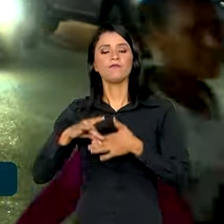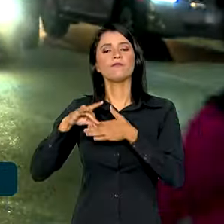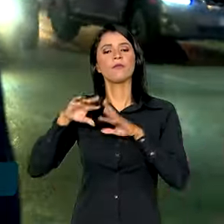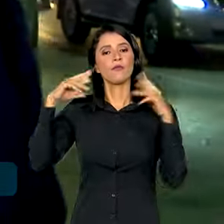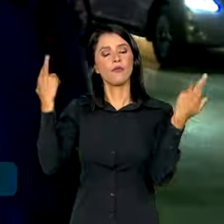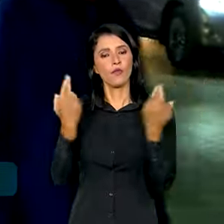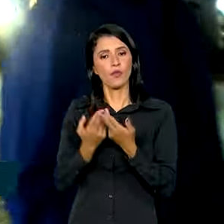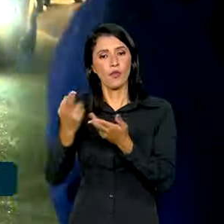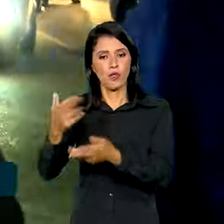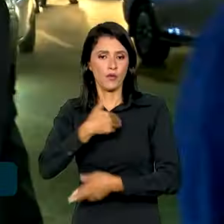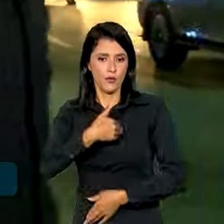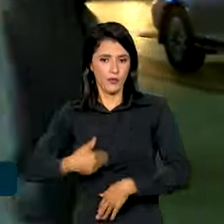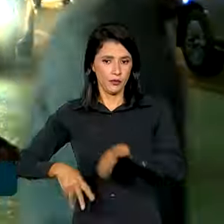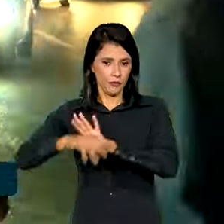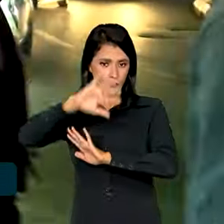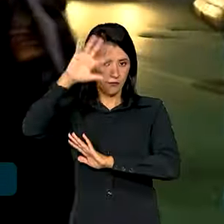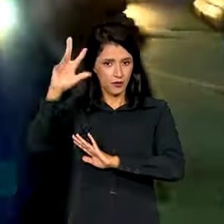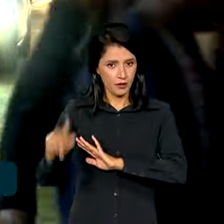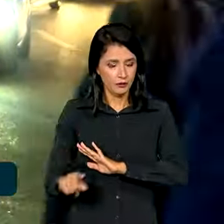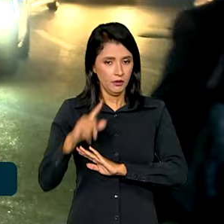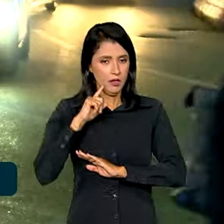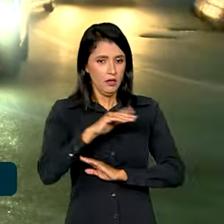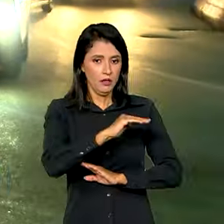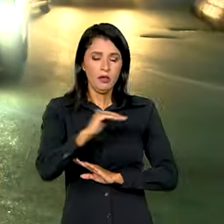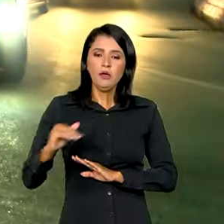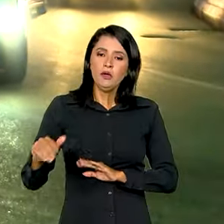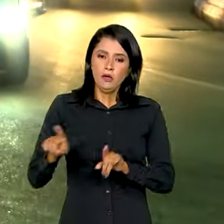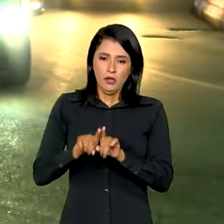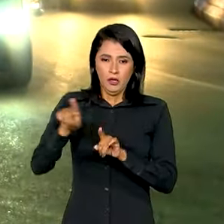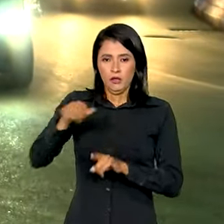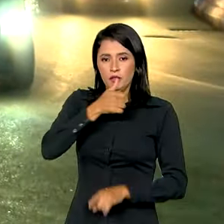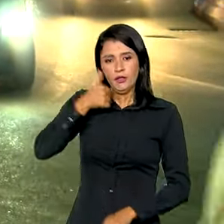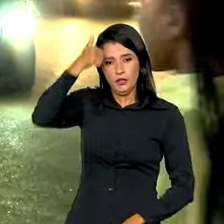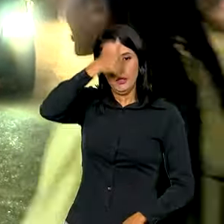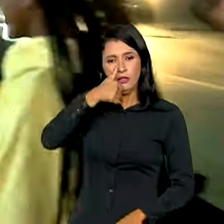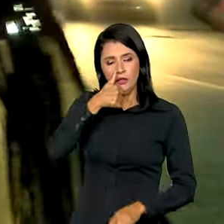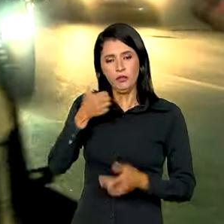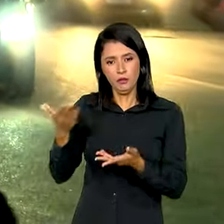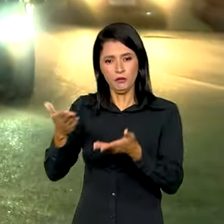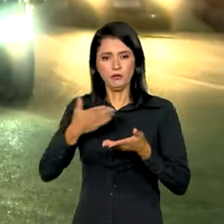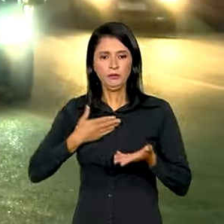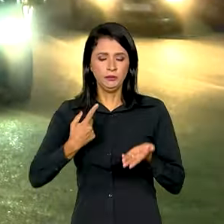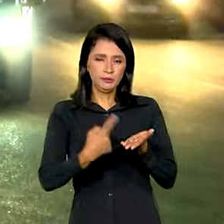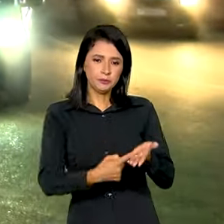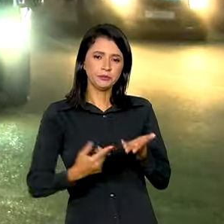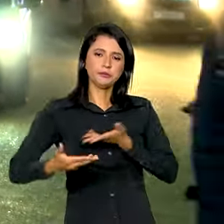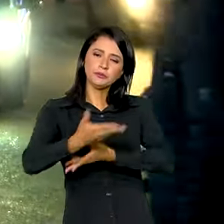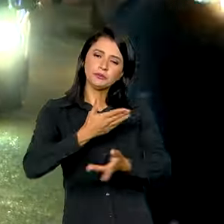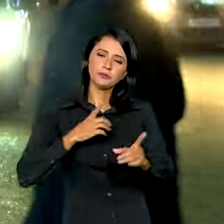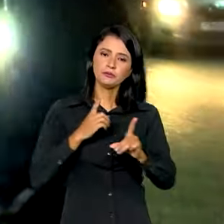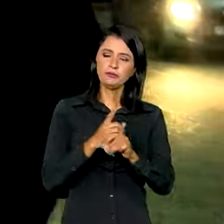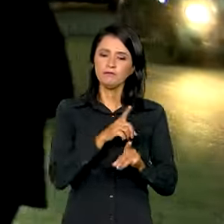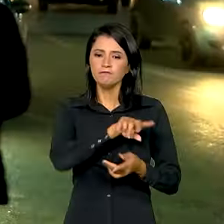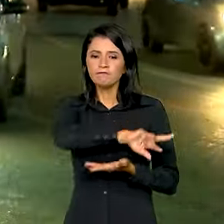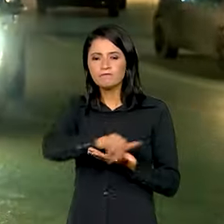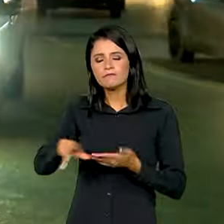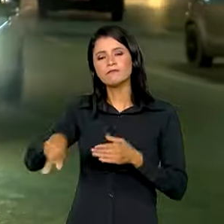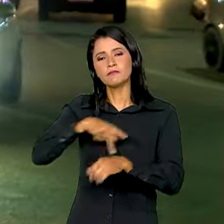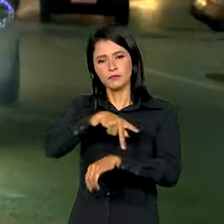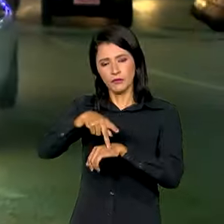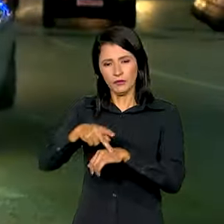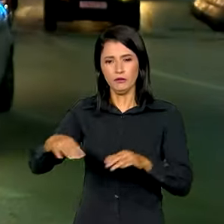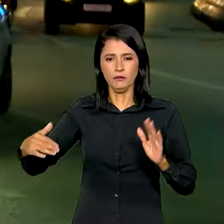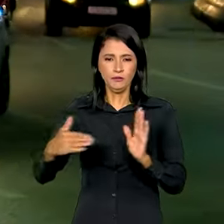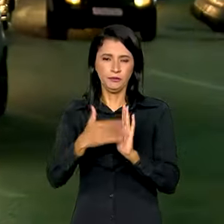governo da União Africana. Na Etiópia, Lula também deve participar de encontros bilaterais com representantes de diversos países